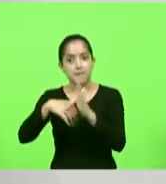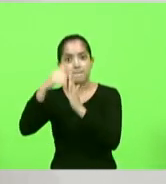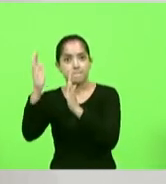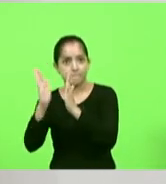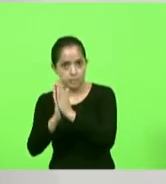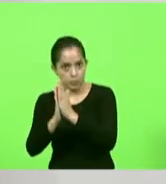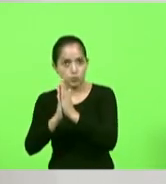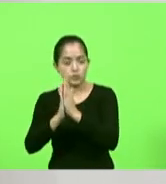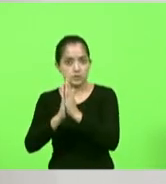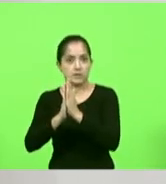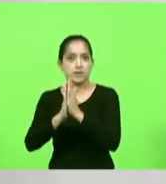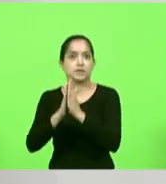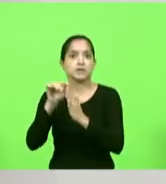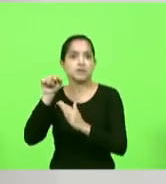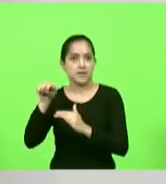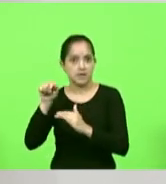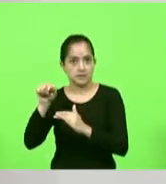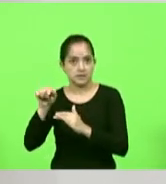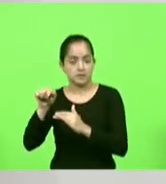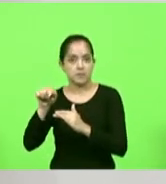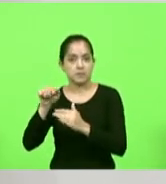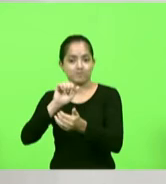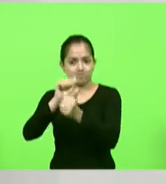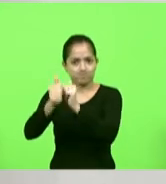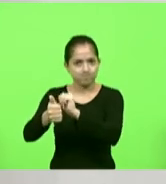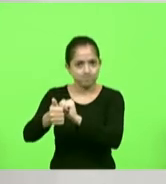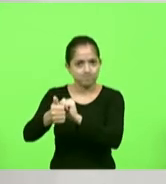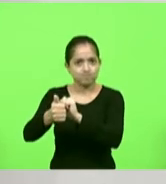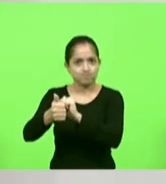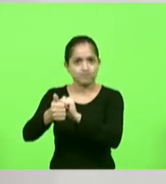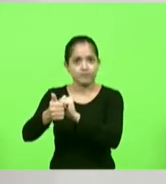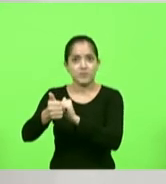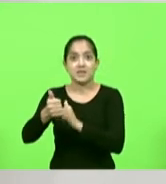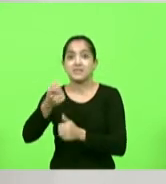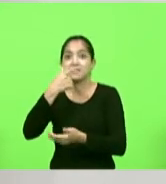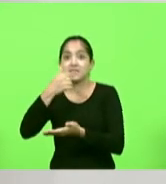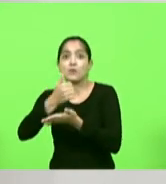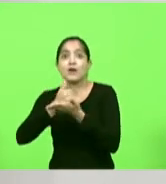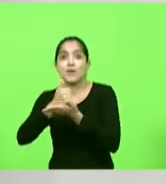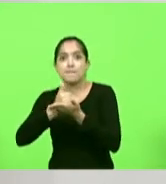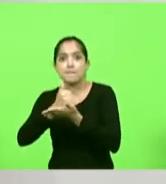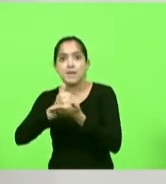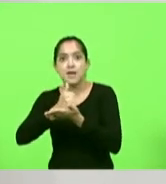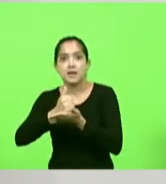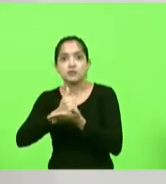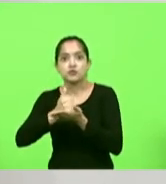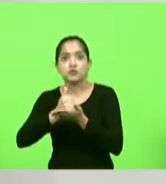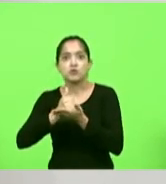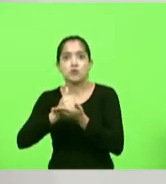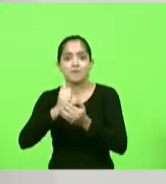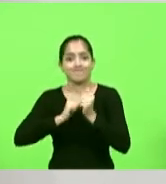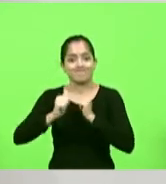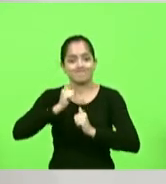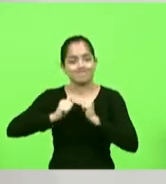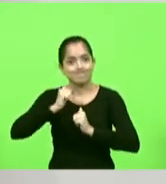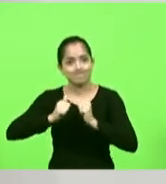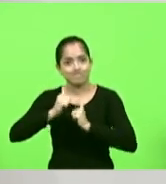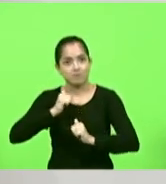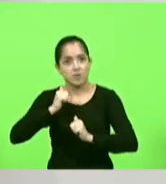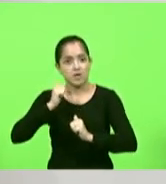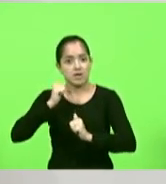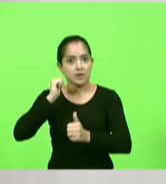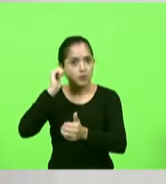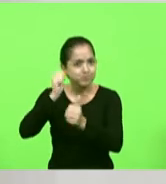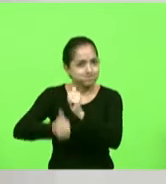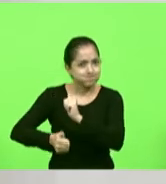prática de corrida de galgos porque eles colocam estimulantes no animal para que o animal possa correr mais rápido e ele corre